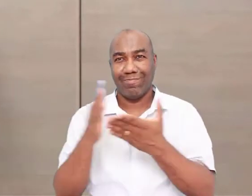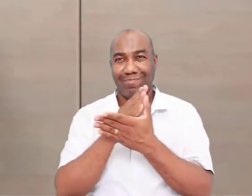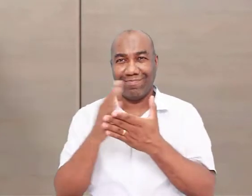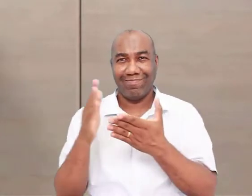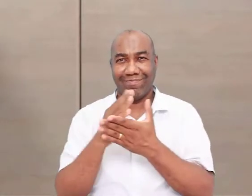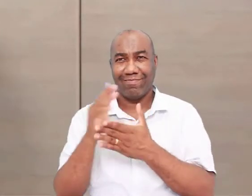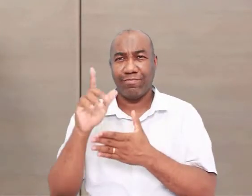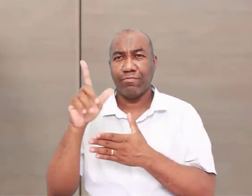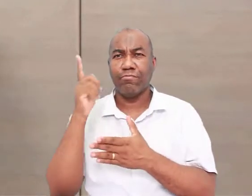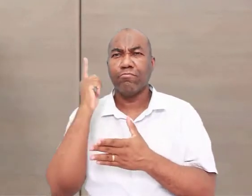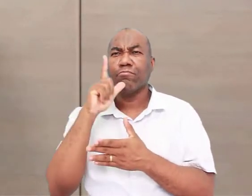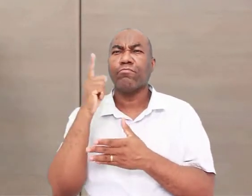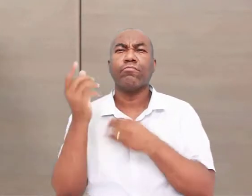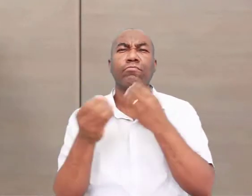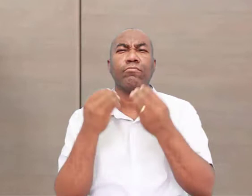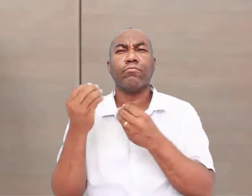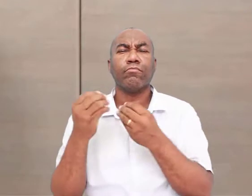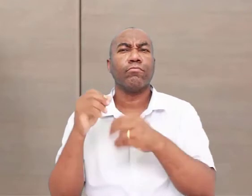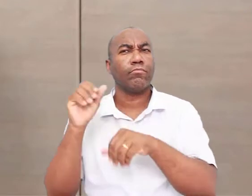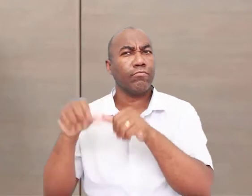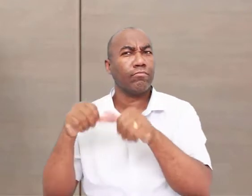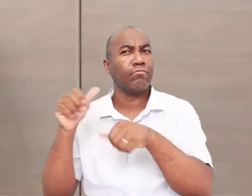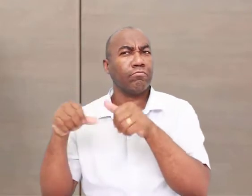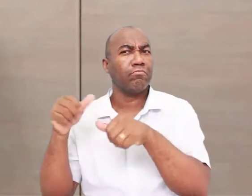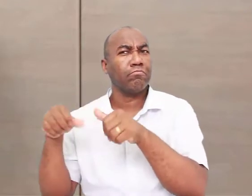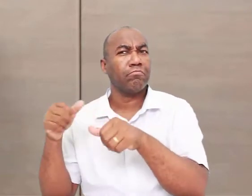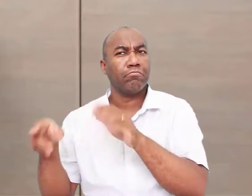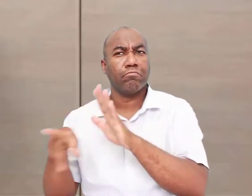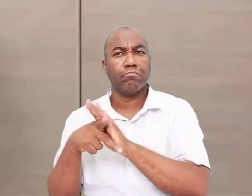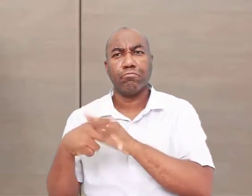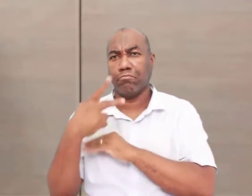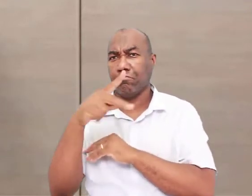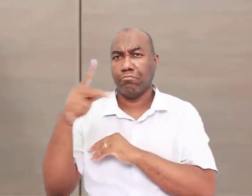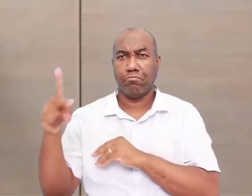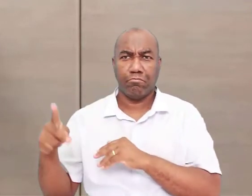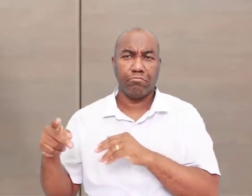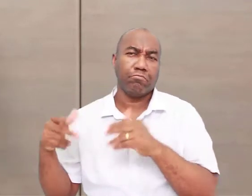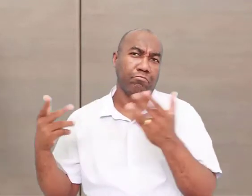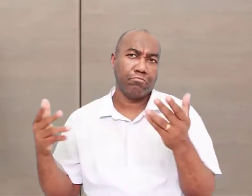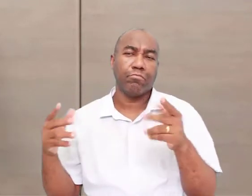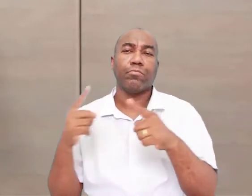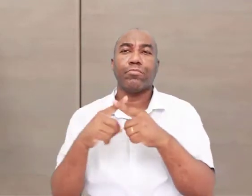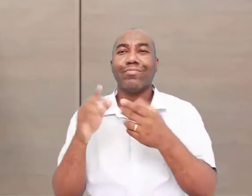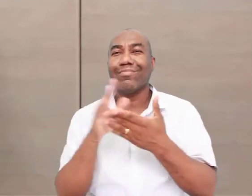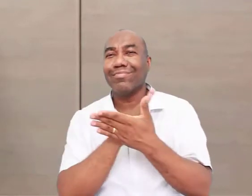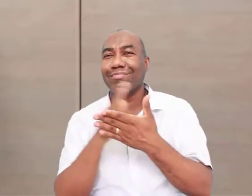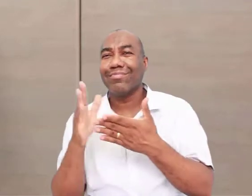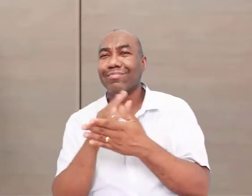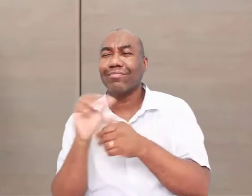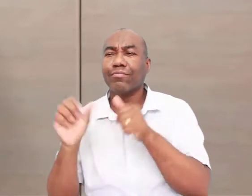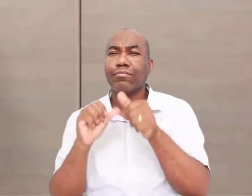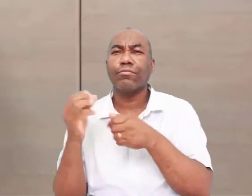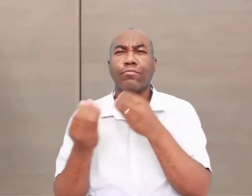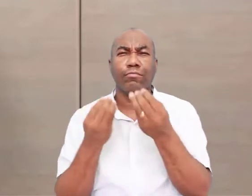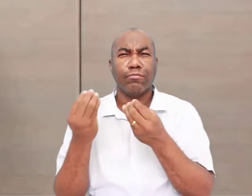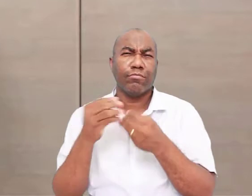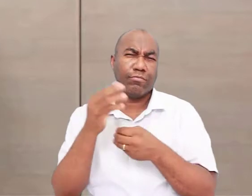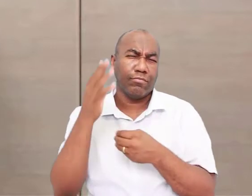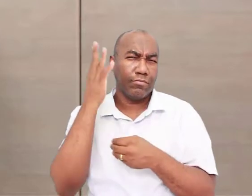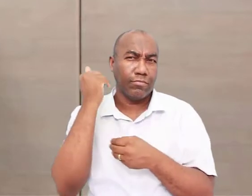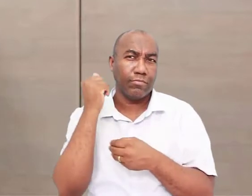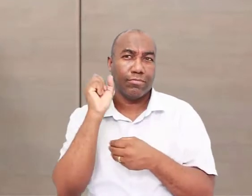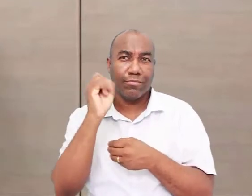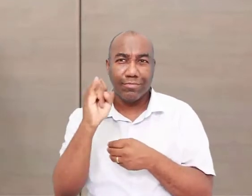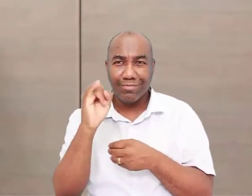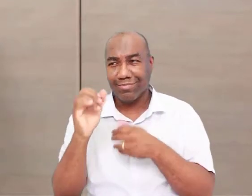modificando o ambiente que eles vivem de acordo com a necessidade de sobrevivência deles. E vocês sabem que o ambiente reflete nisso, né? Então, à medida